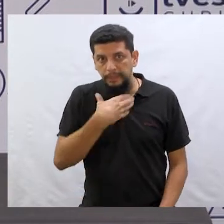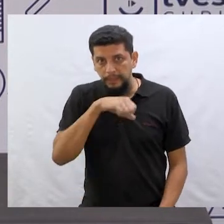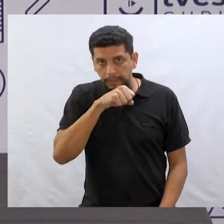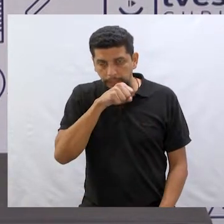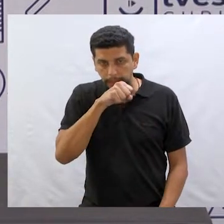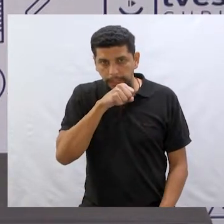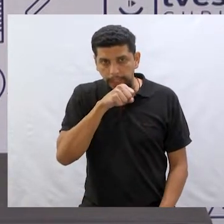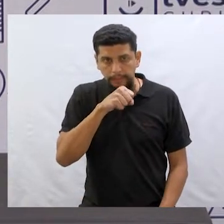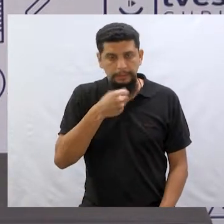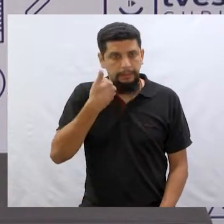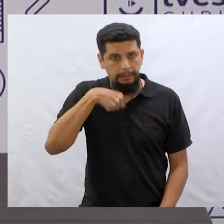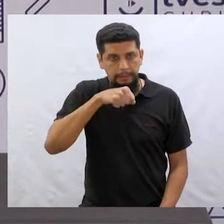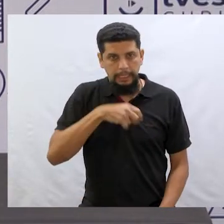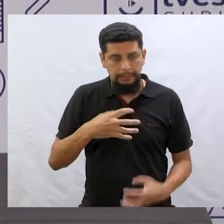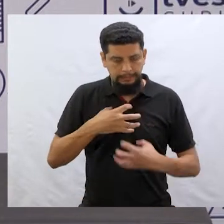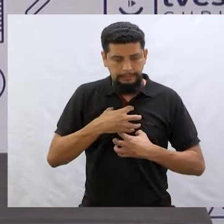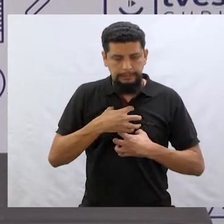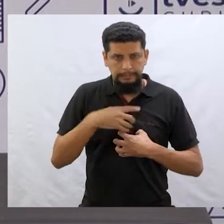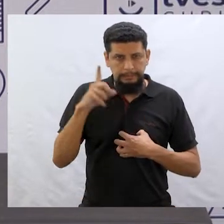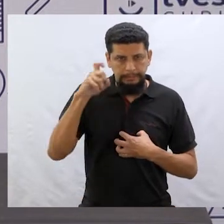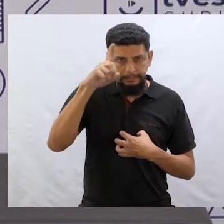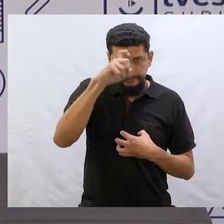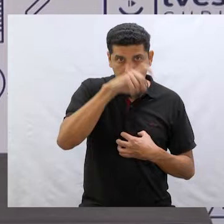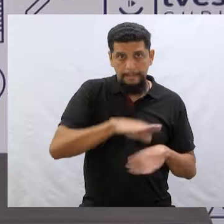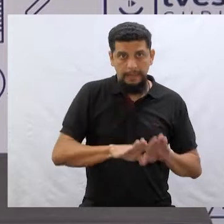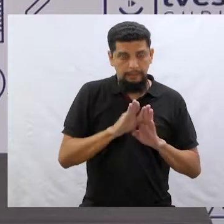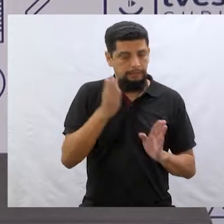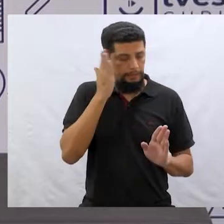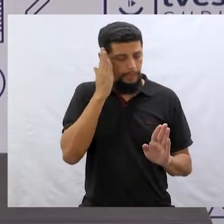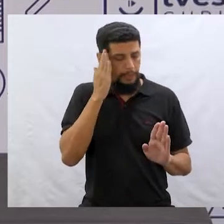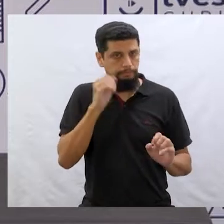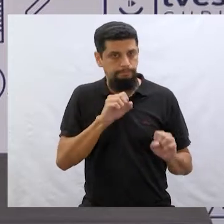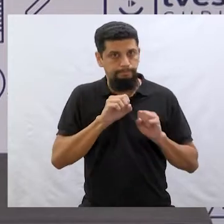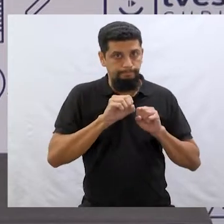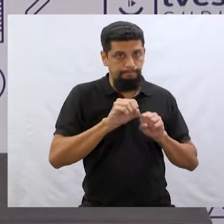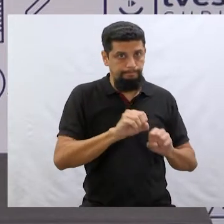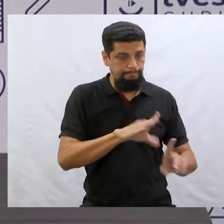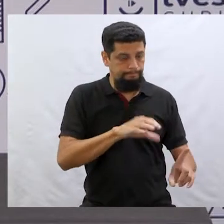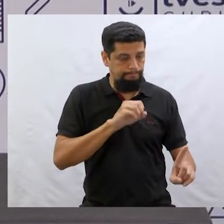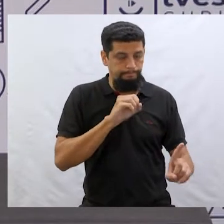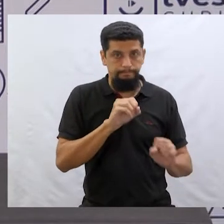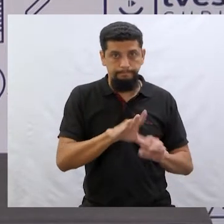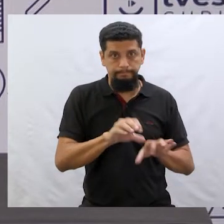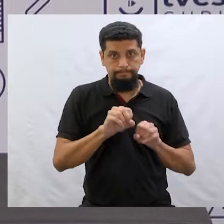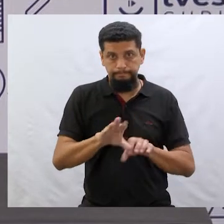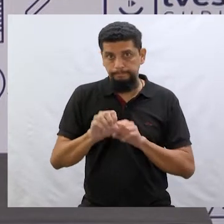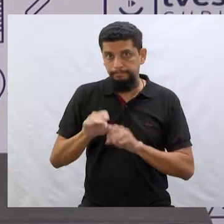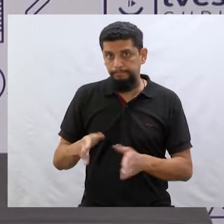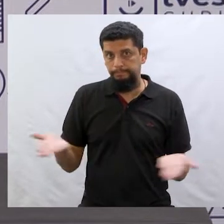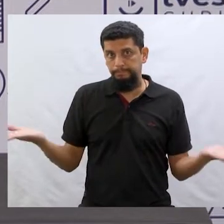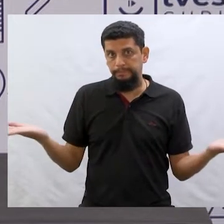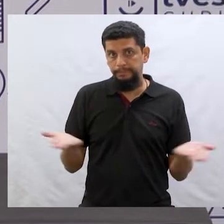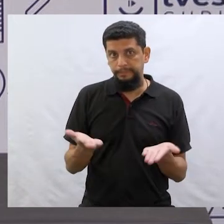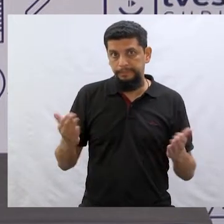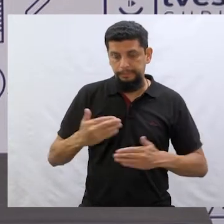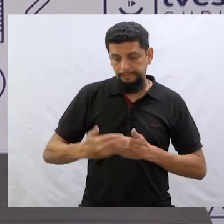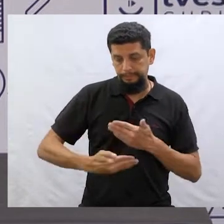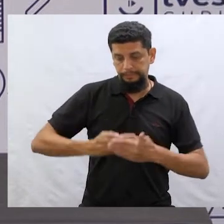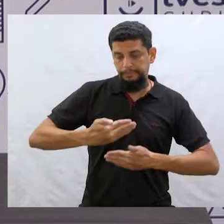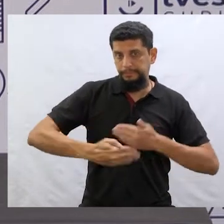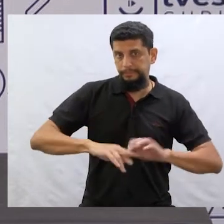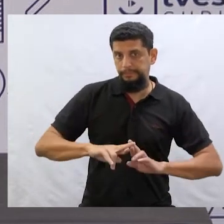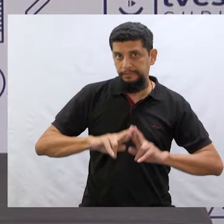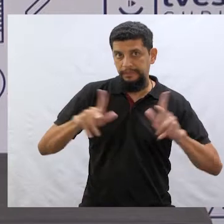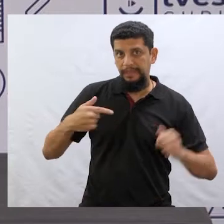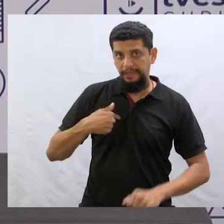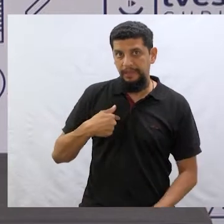quais eu tinha muita dificuldade. Do jeito dele, ele soube me ensinar. Legal, né? Então, agora o processo é